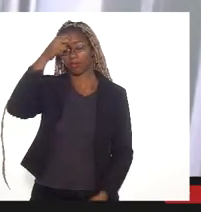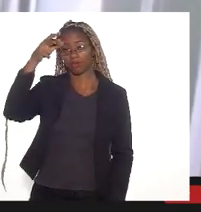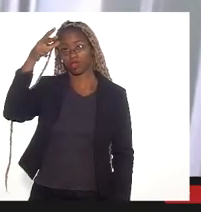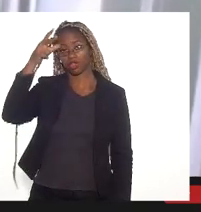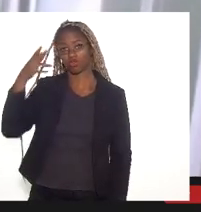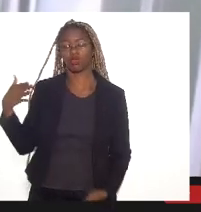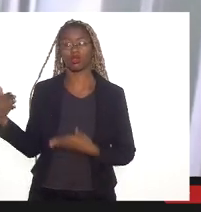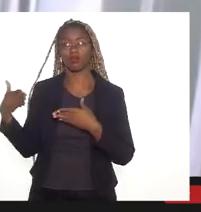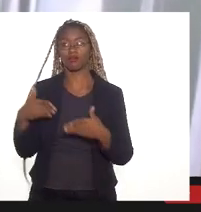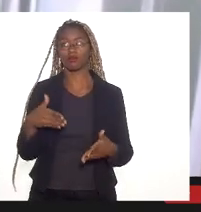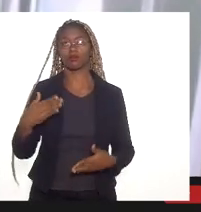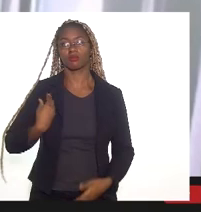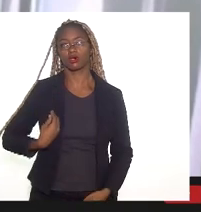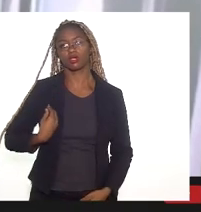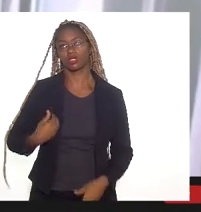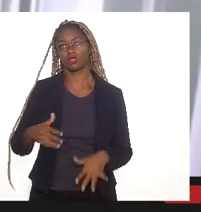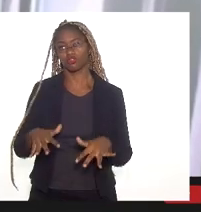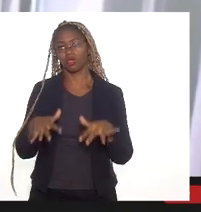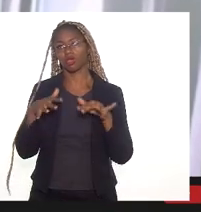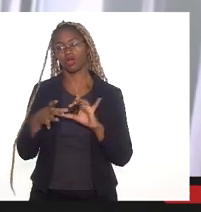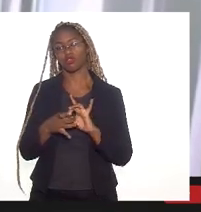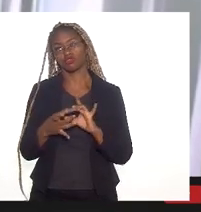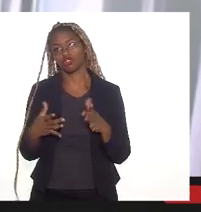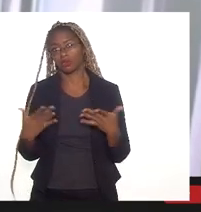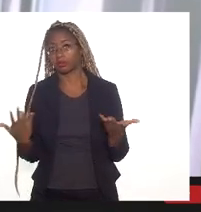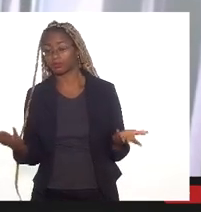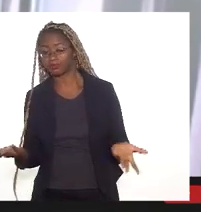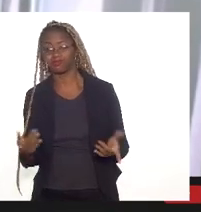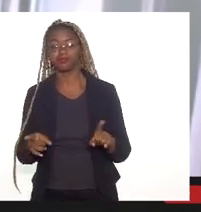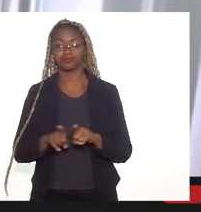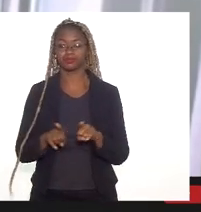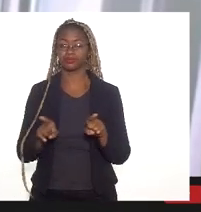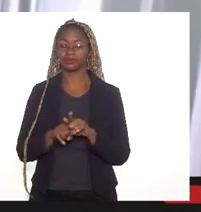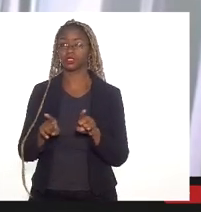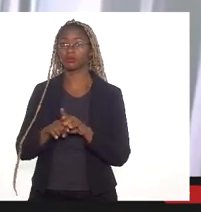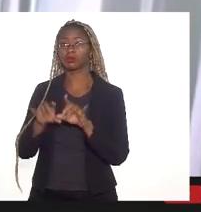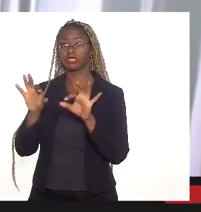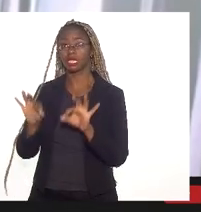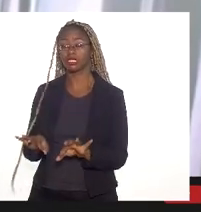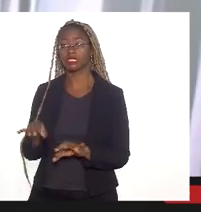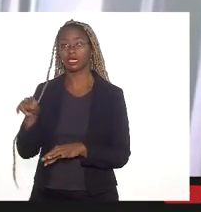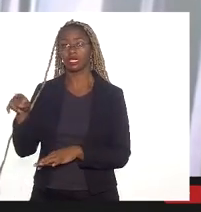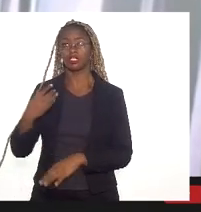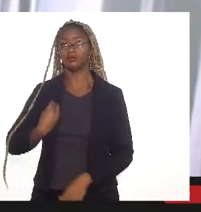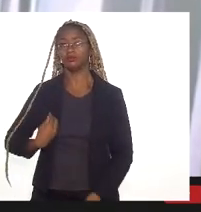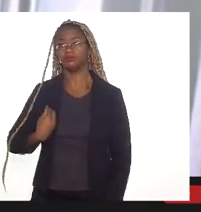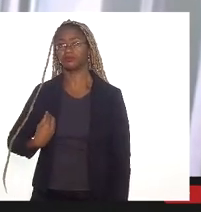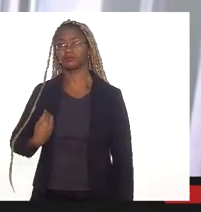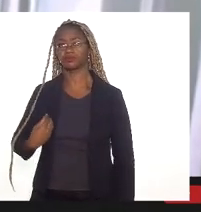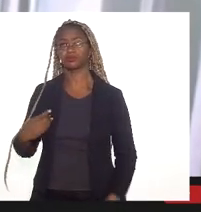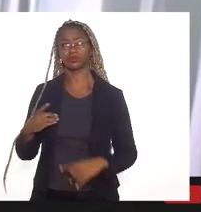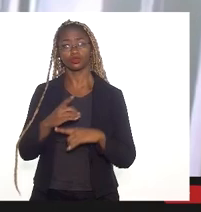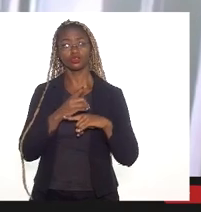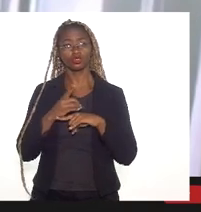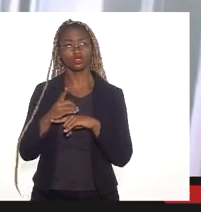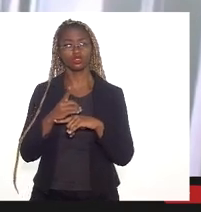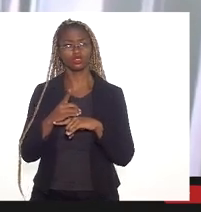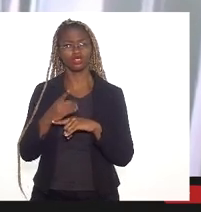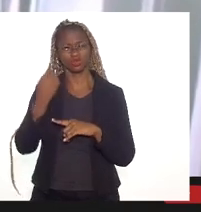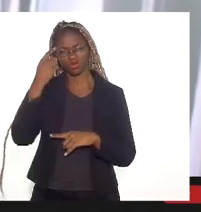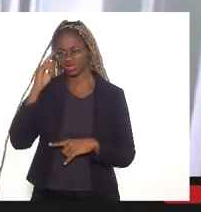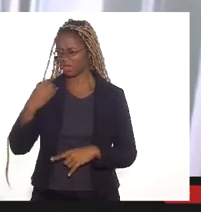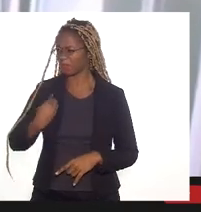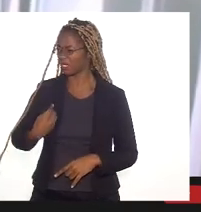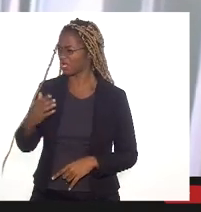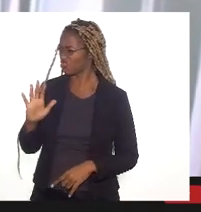Duque de Caxias nesta audiência. Também estava confirmada a participação da Defensoria Pública, não sei se se faz presente,